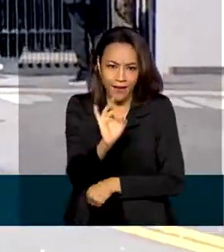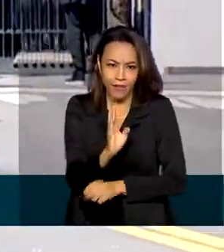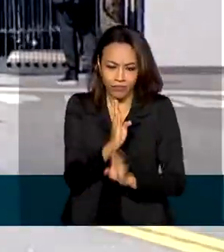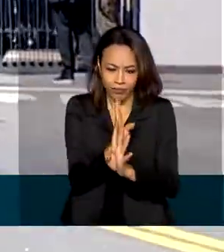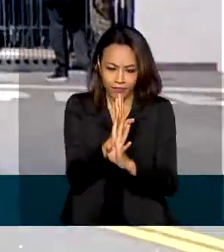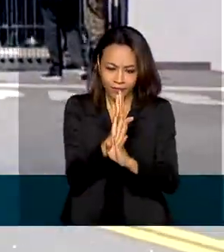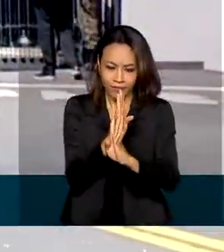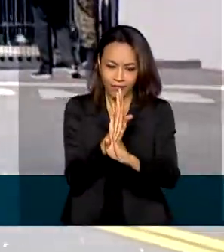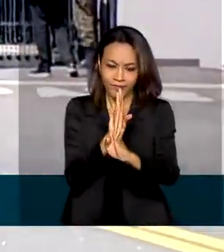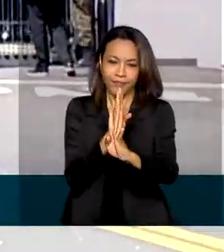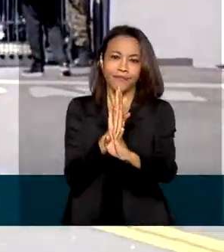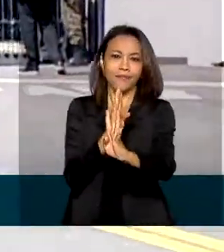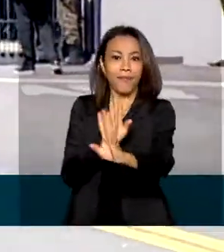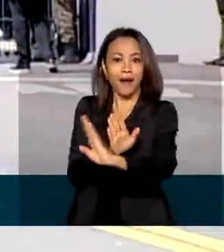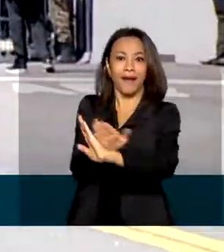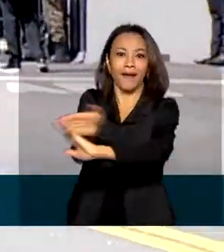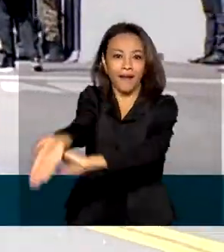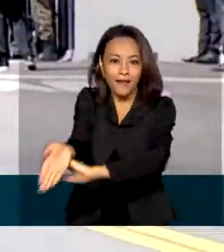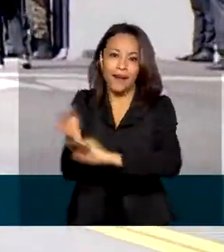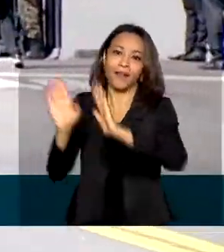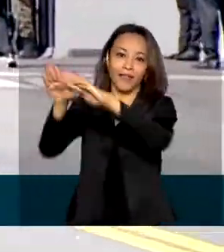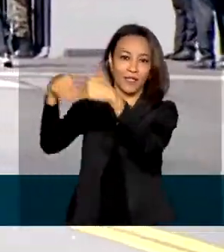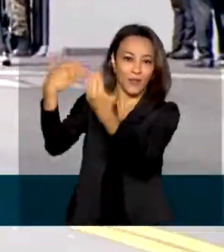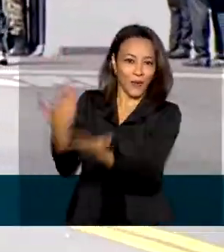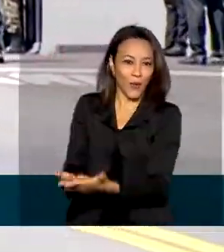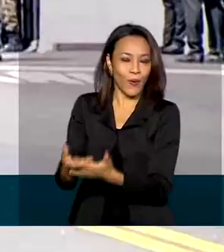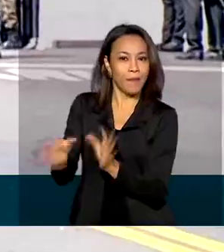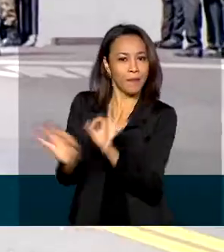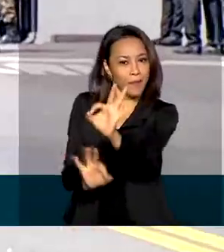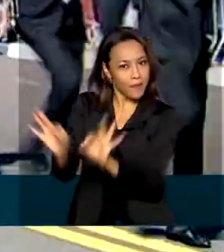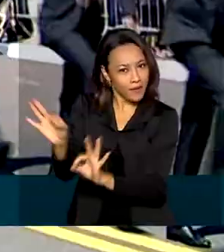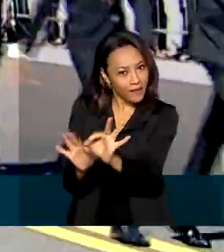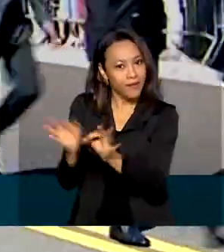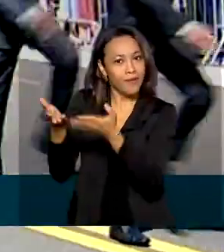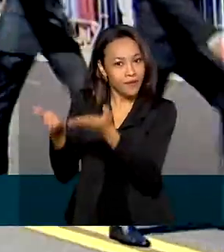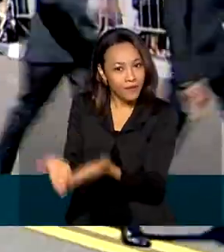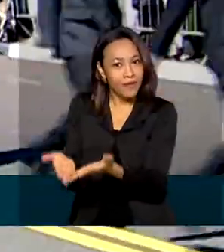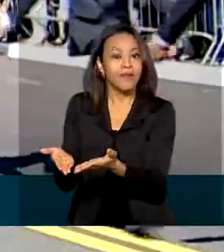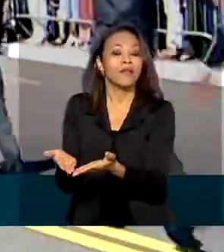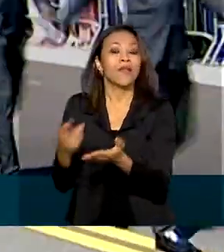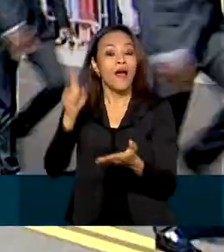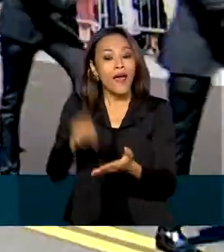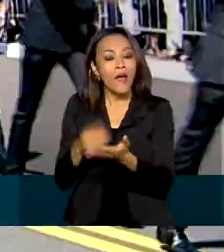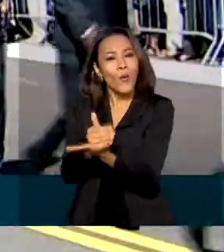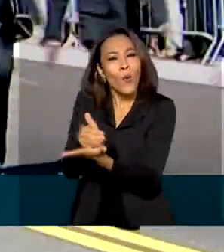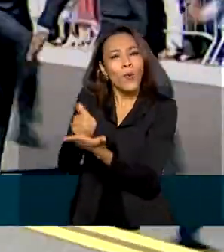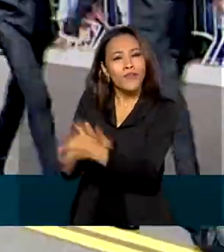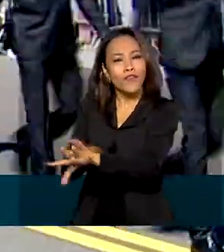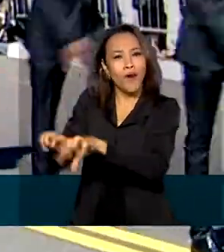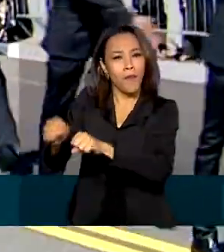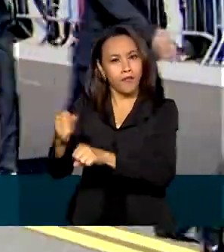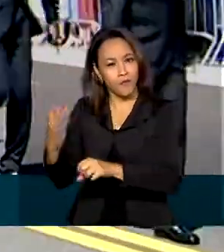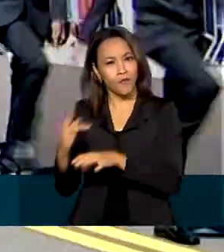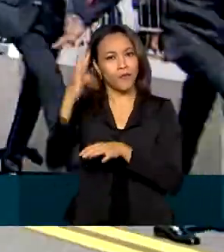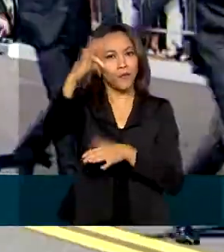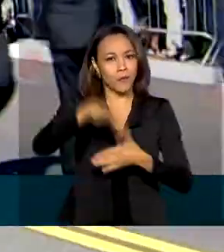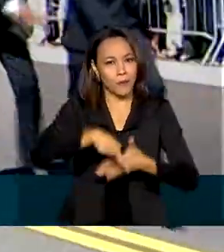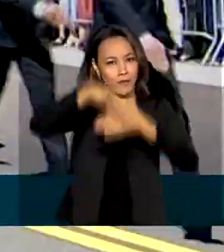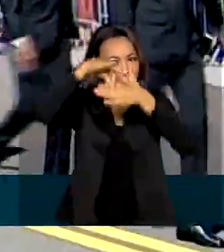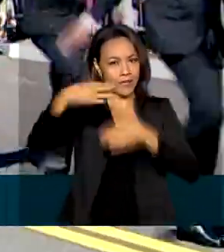portão de entrada da Escola Preparatória de Cadetes do Exército. É o início da formação de um líder militar.